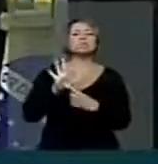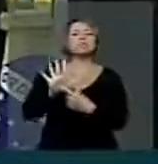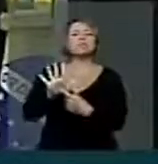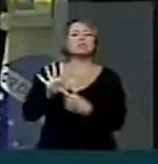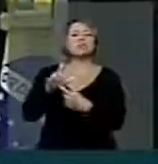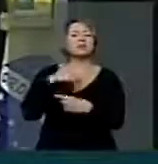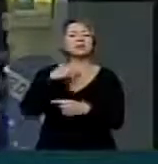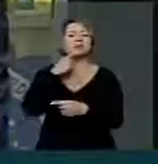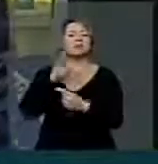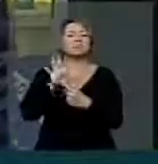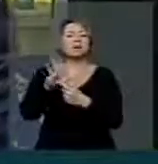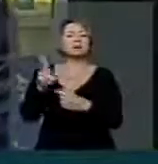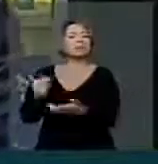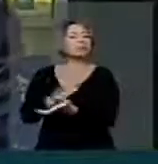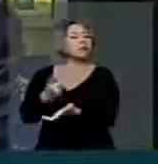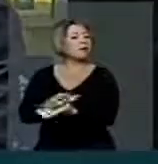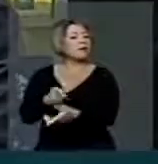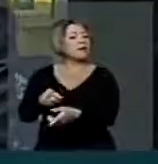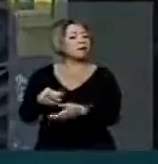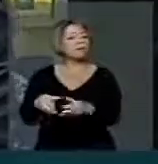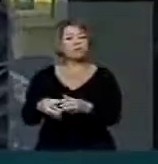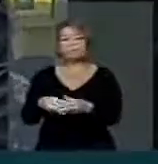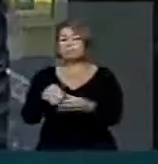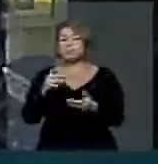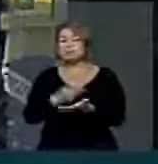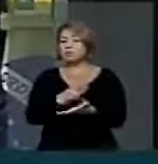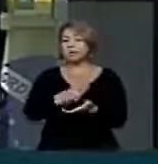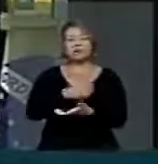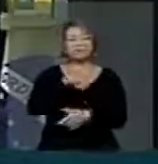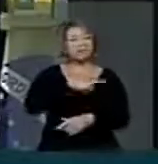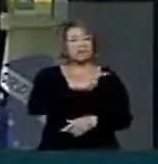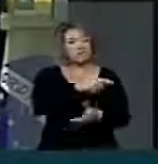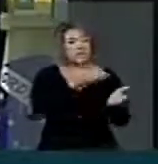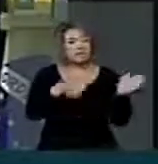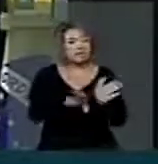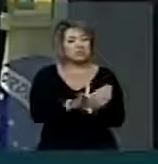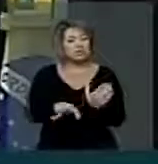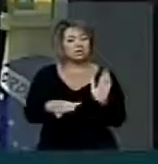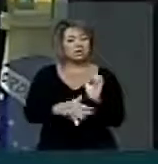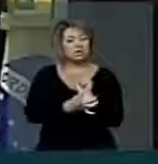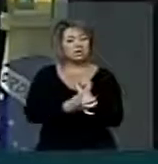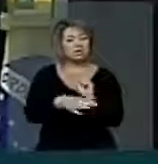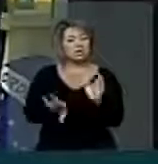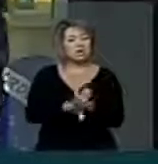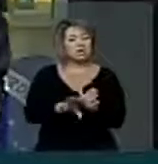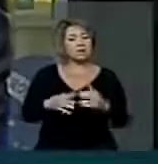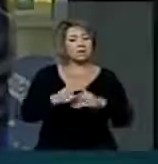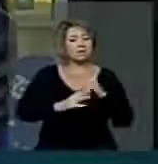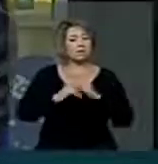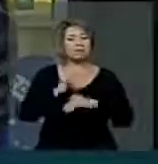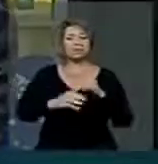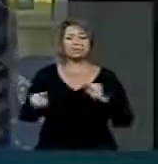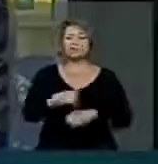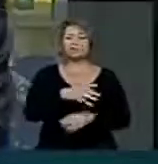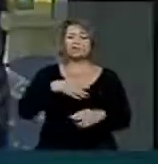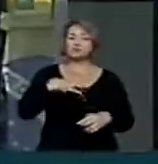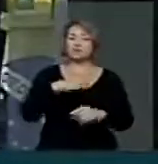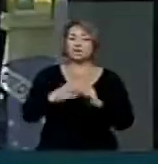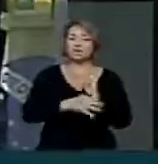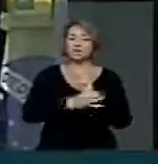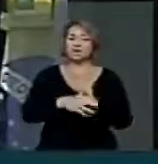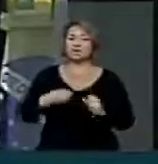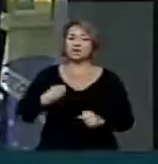caminho está errado. Este caminho não dá garantias para o povo brasileiro. Este caminho não dá